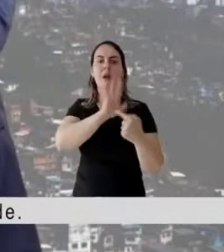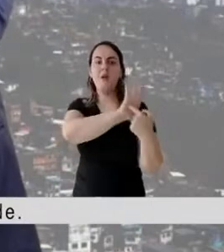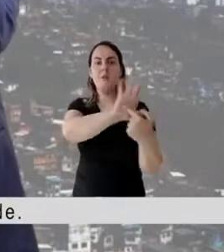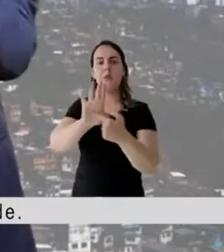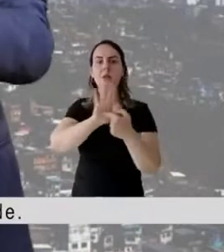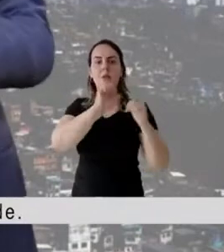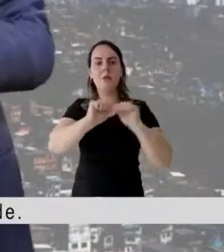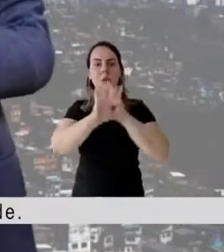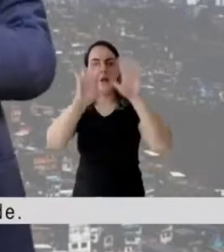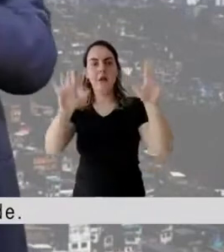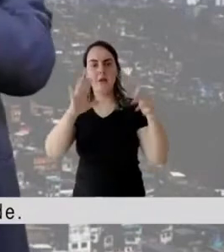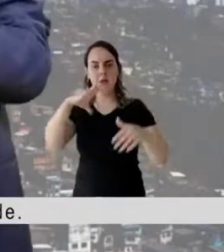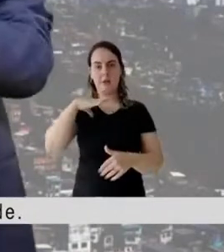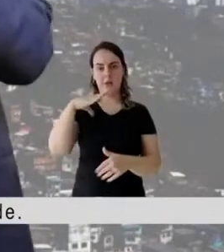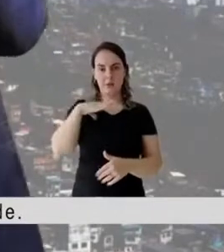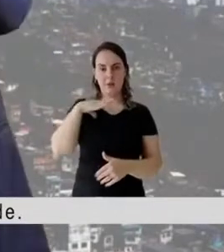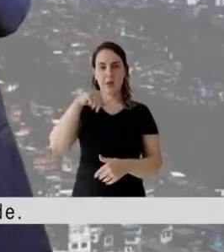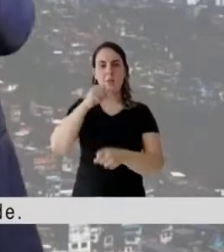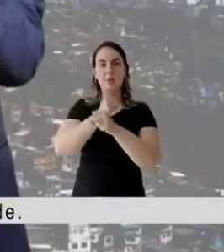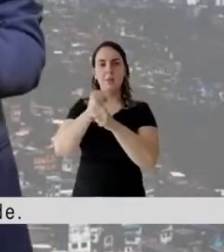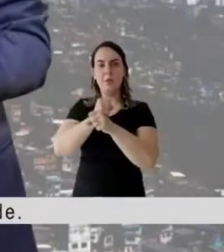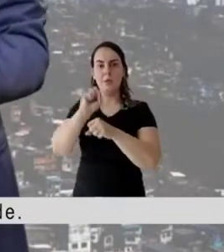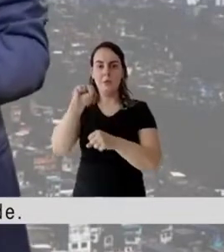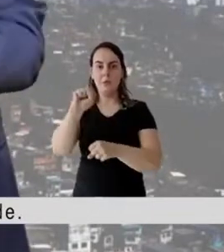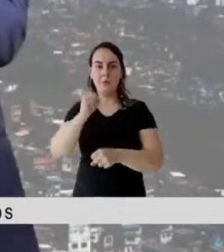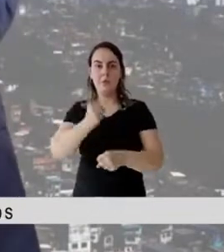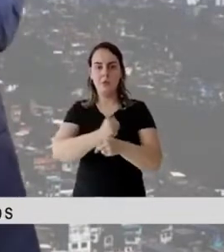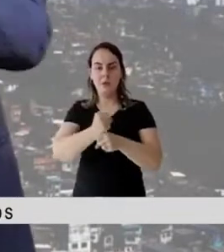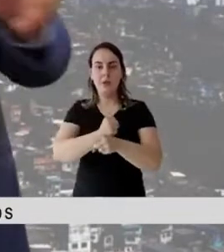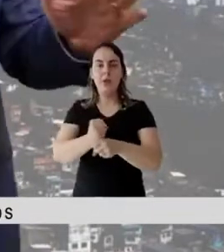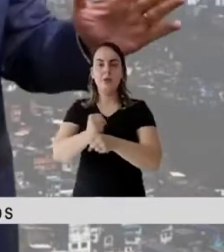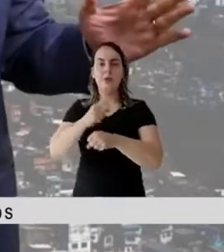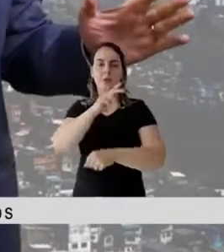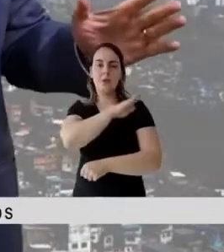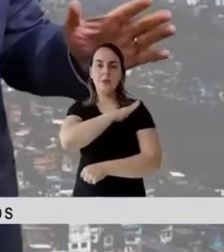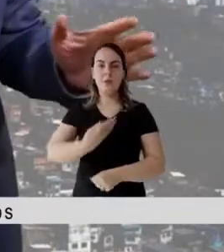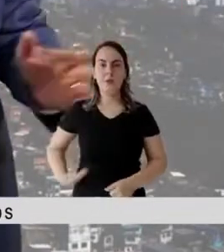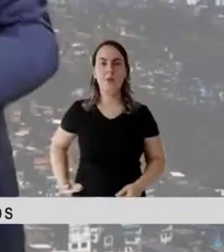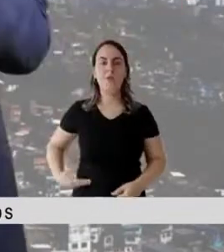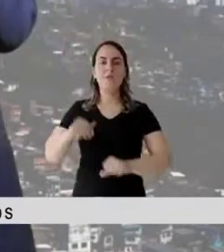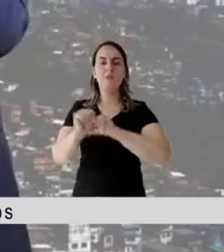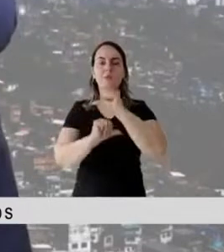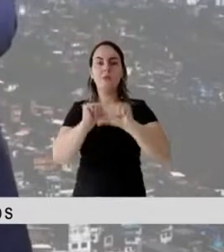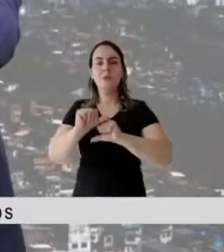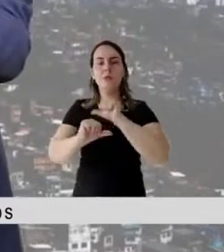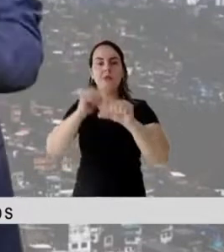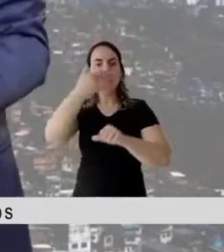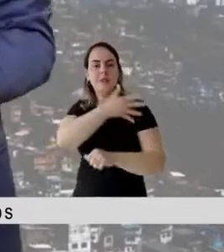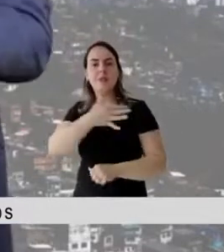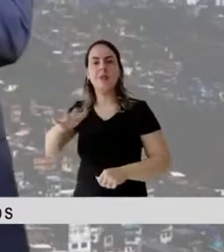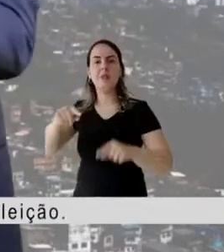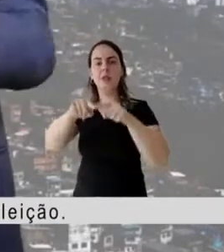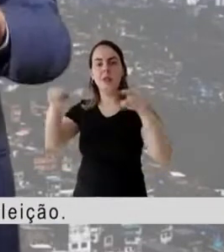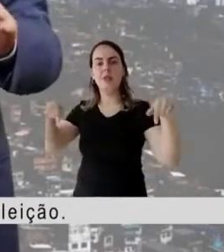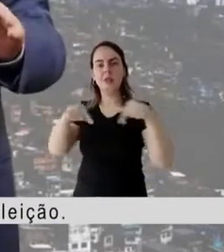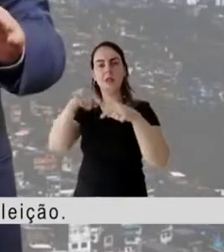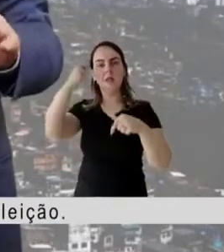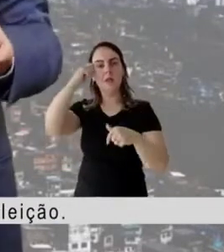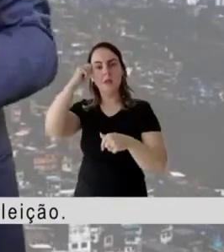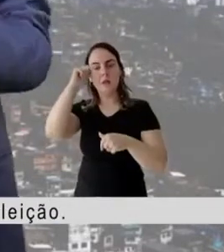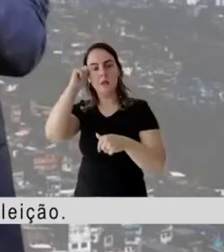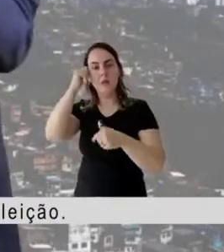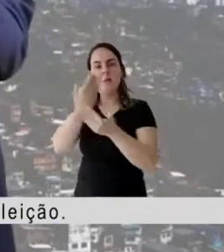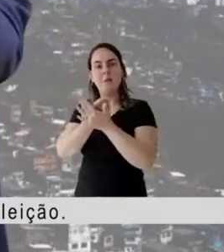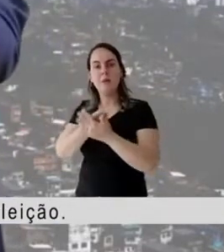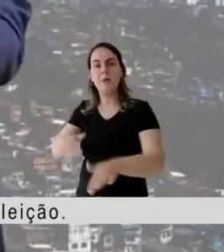caixa preta é apenas a representação lúdica da cidade Esses oito anos de governo transformaram Santos numa grande